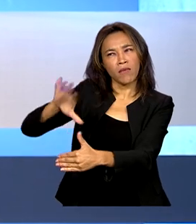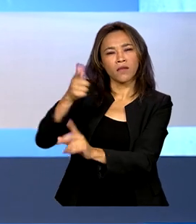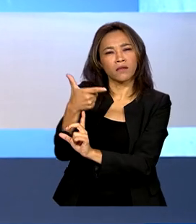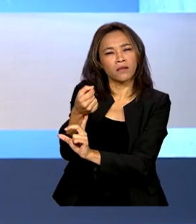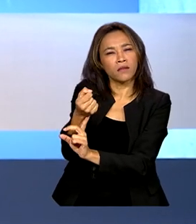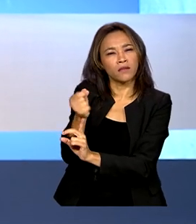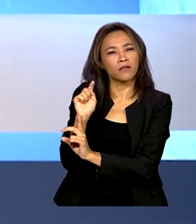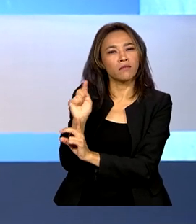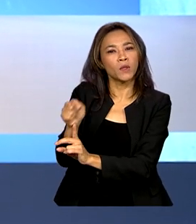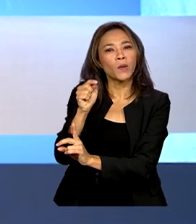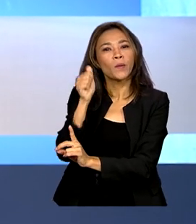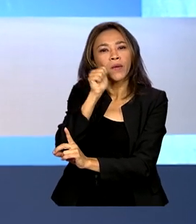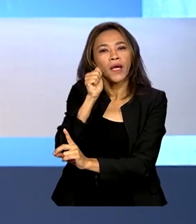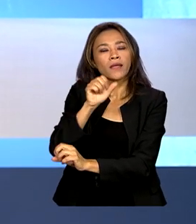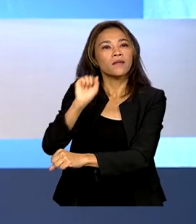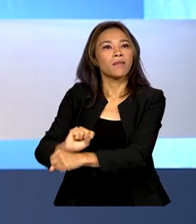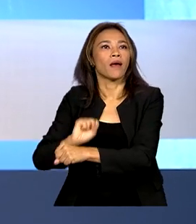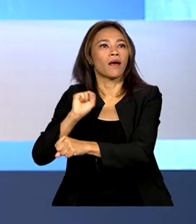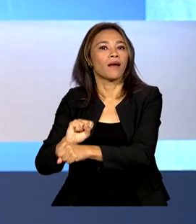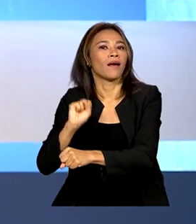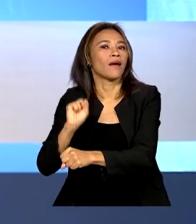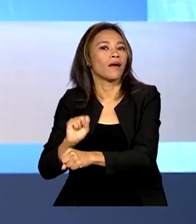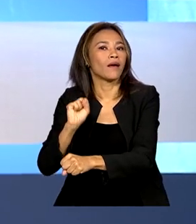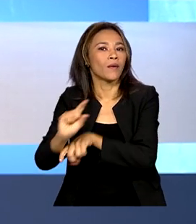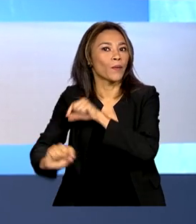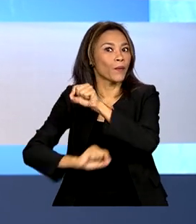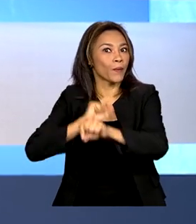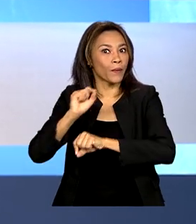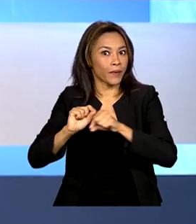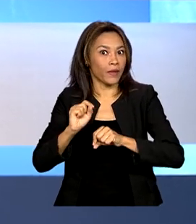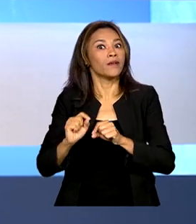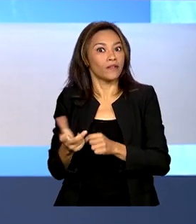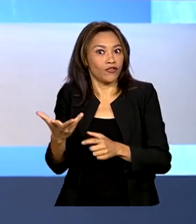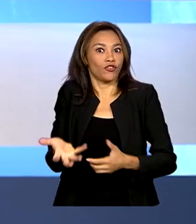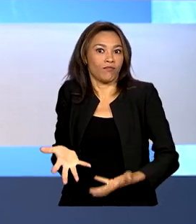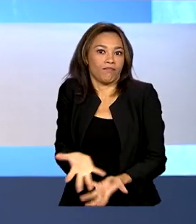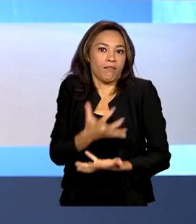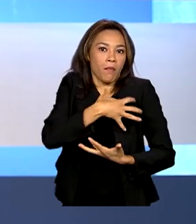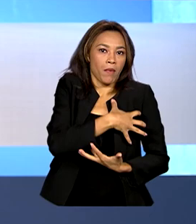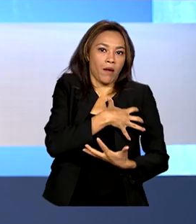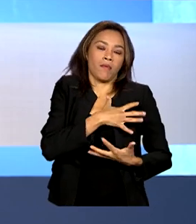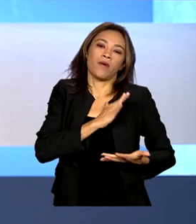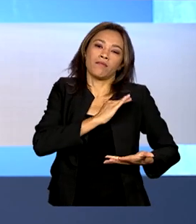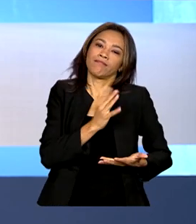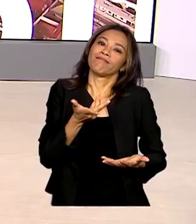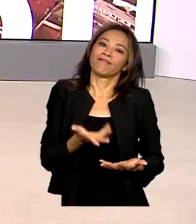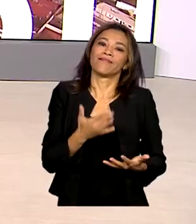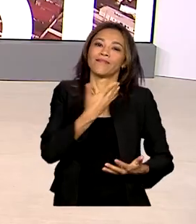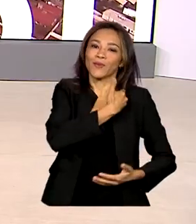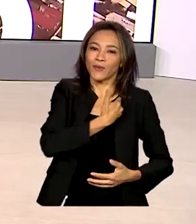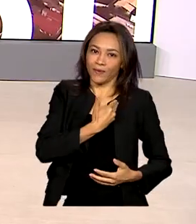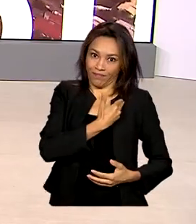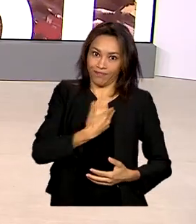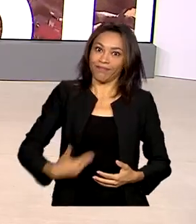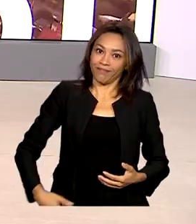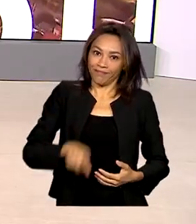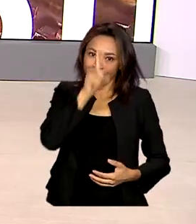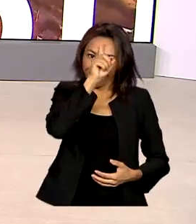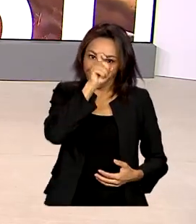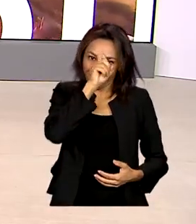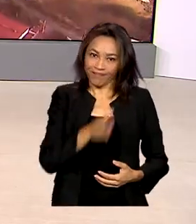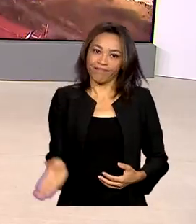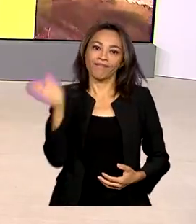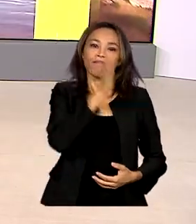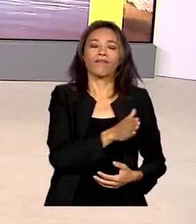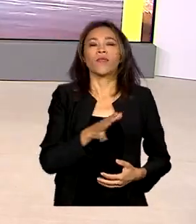mulheres aguardam a oportunidade de passar pelo procedimento na rede pública de saúde. A Comissão